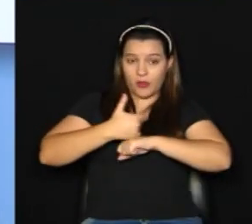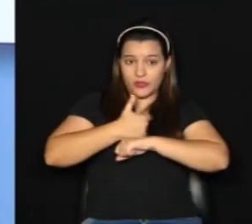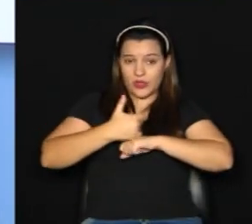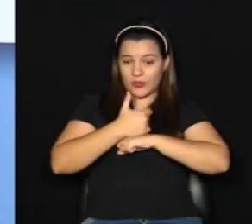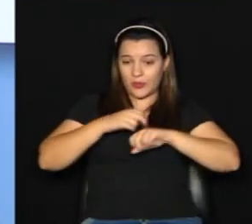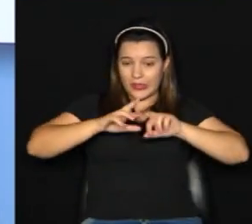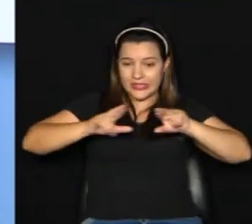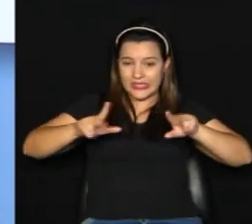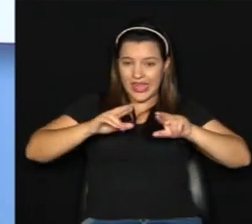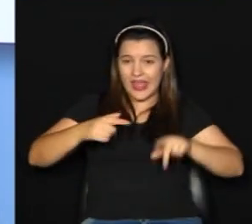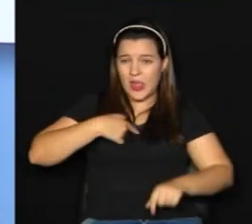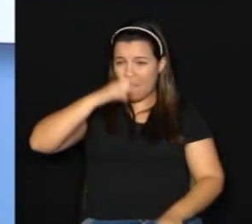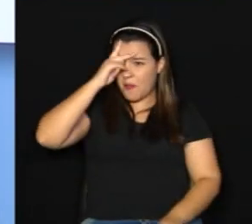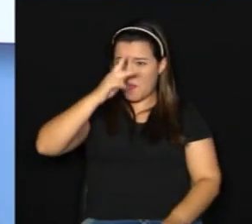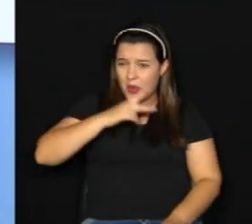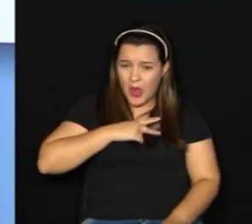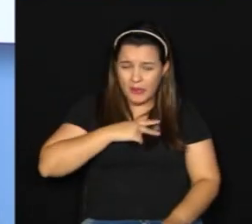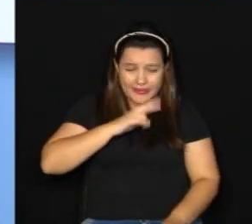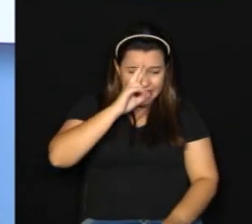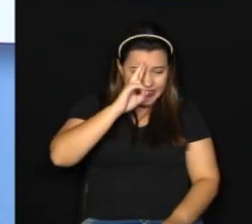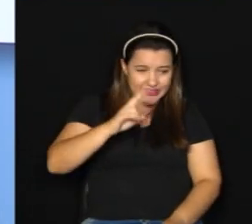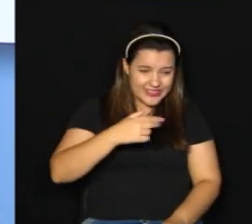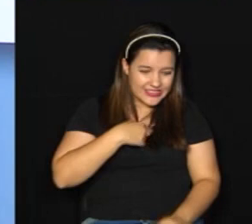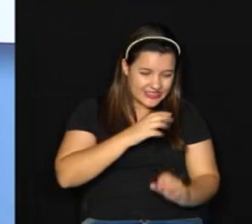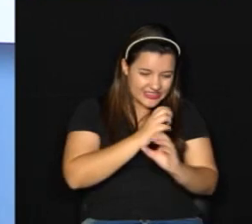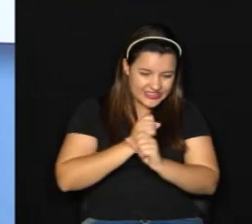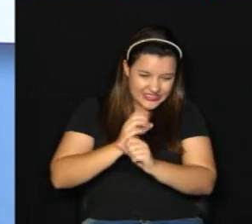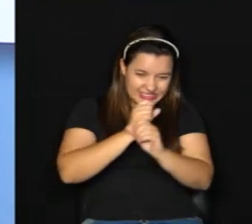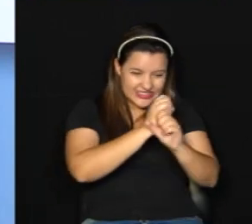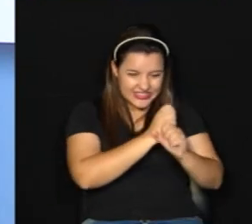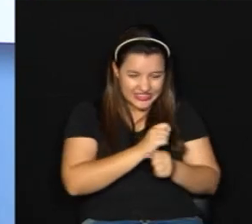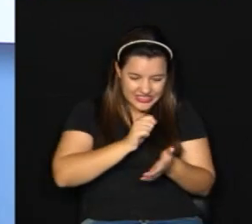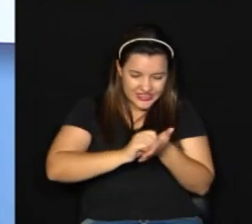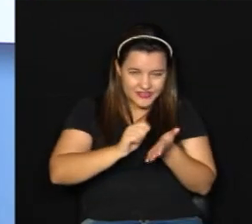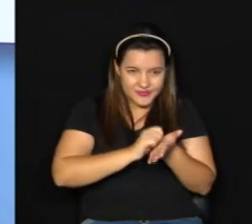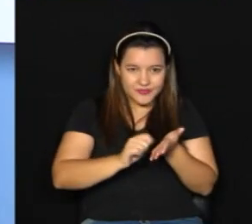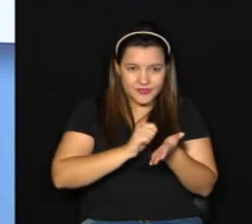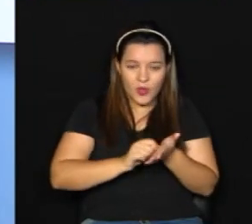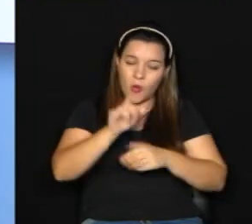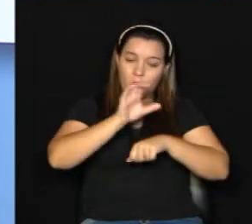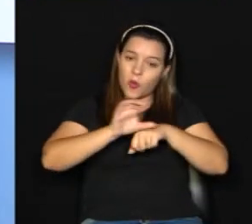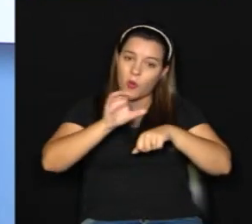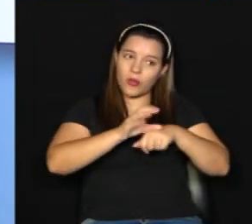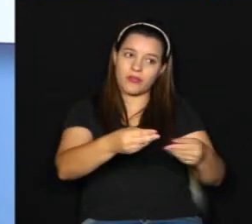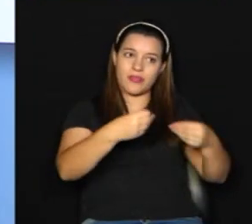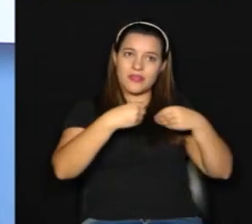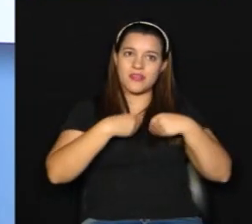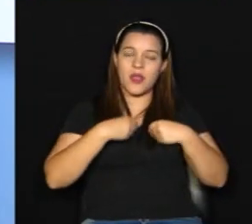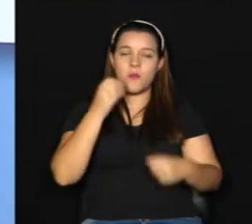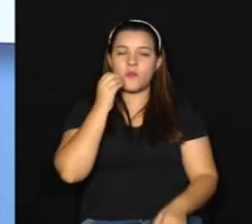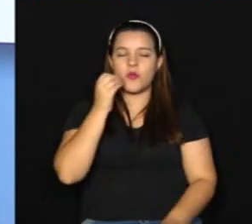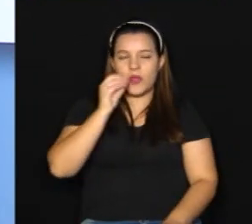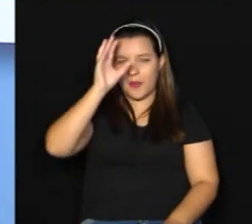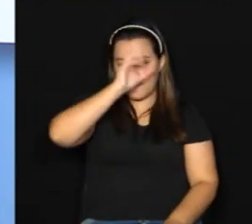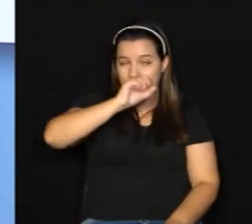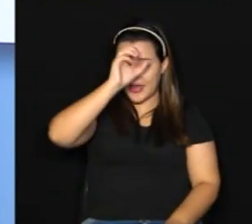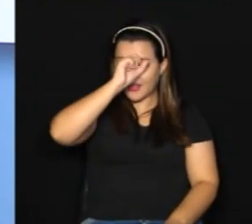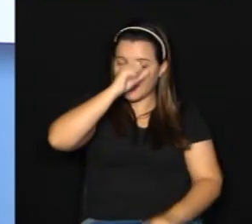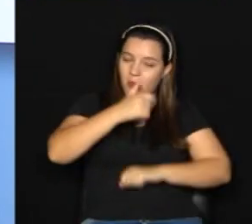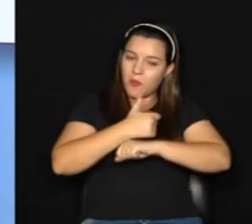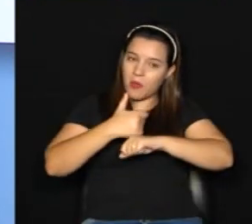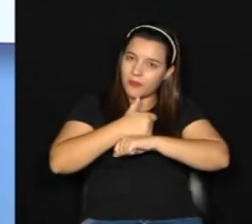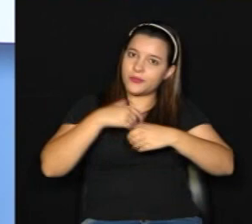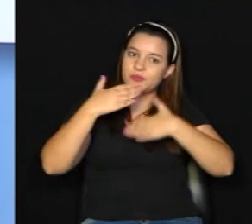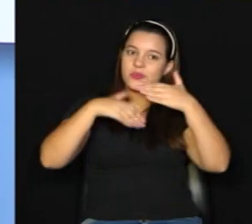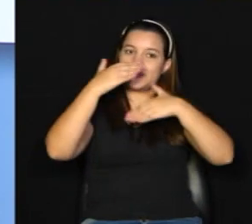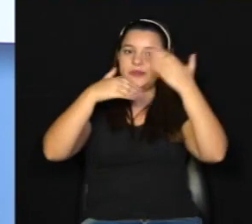empreendedores, eles mesmos que fazem lá a sua conta na caderneta, aqui é uma forma de profissionalizar essa conta e você ter mais controle